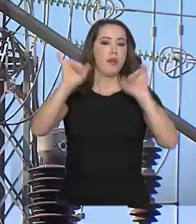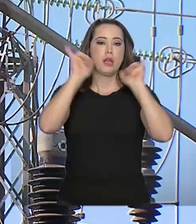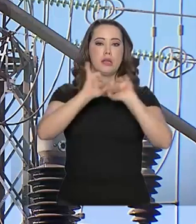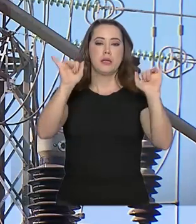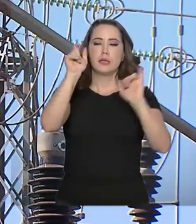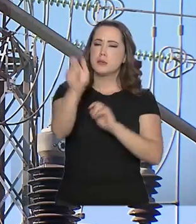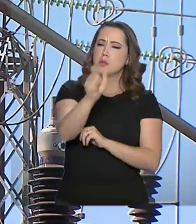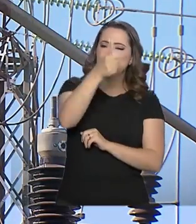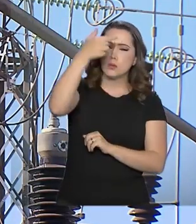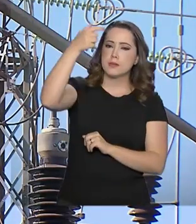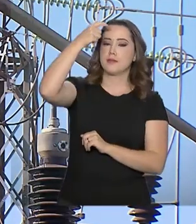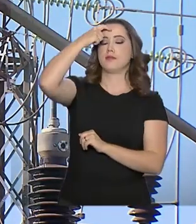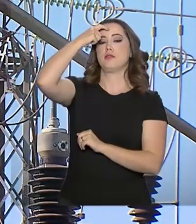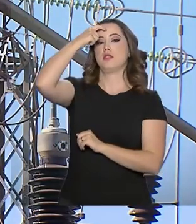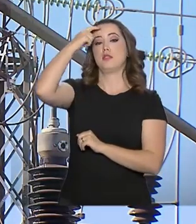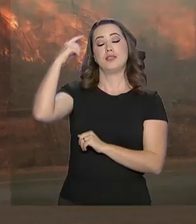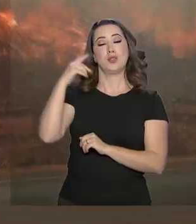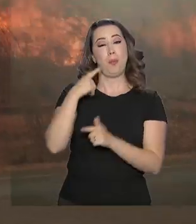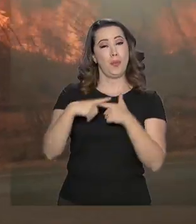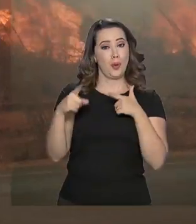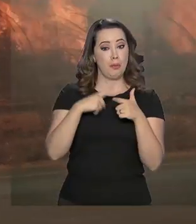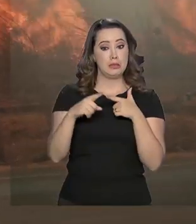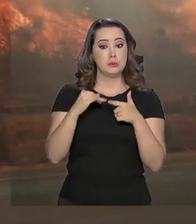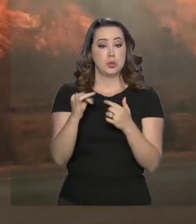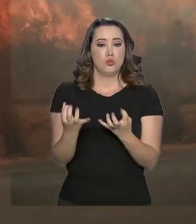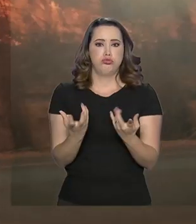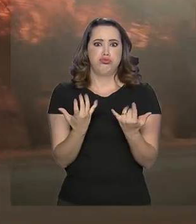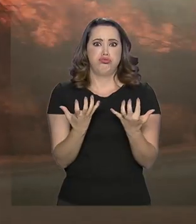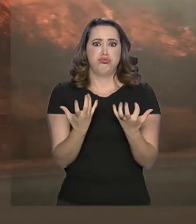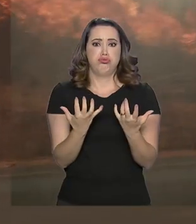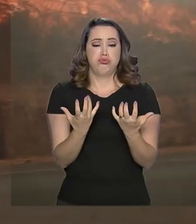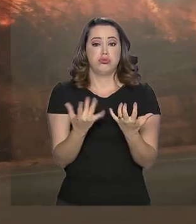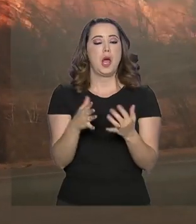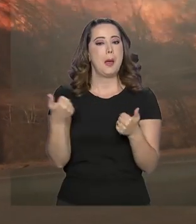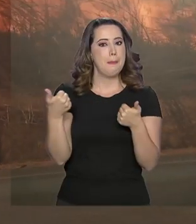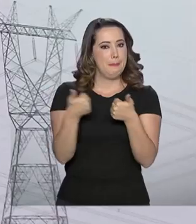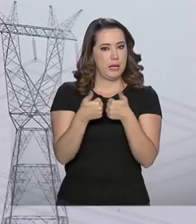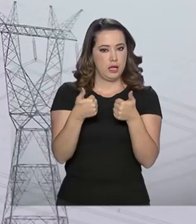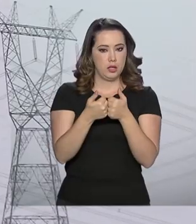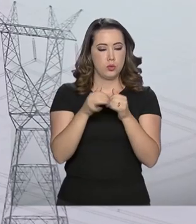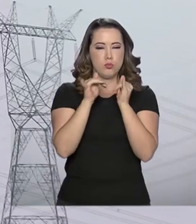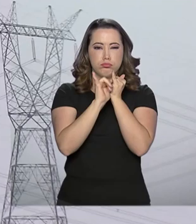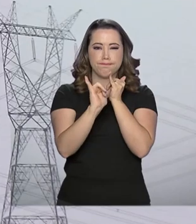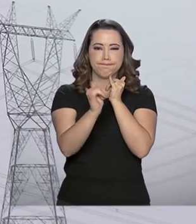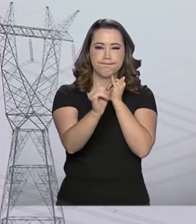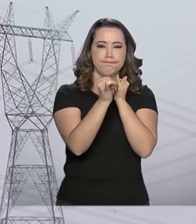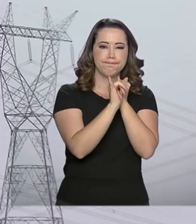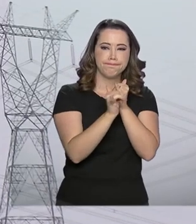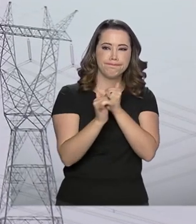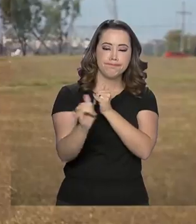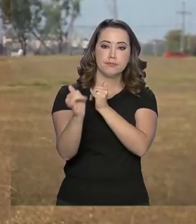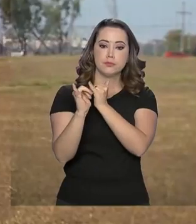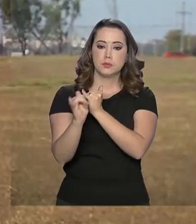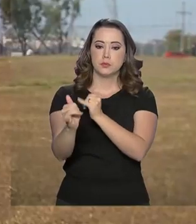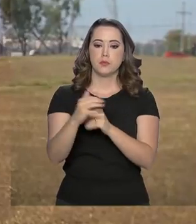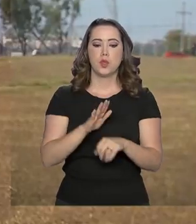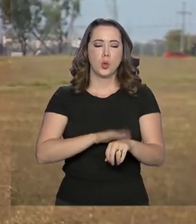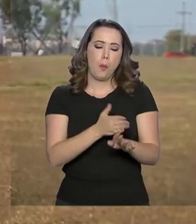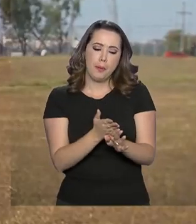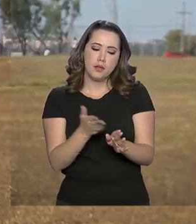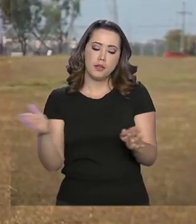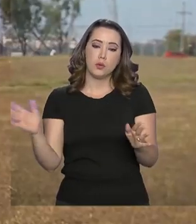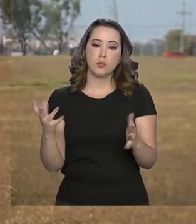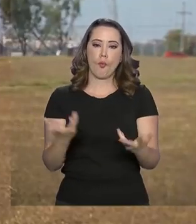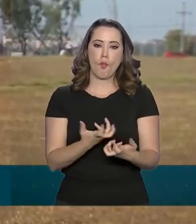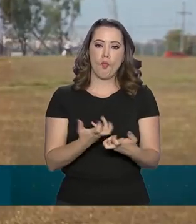é conscientizar a população sobre os riscos de incêndios em áreas próximas às torres de linhas de transmissão. No período da